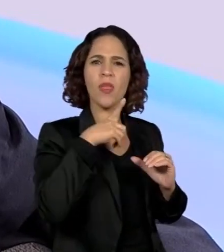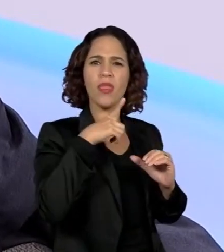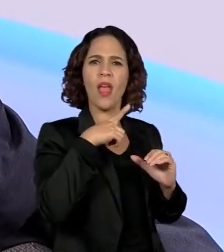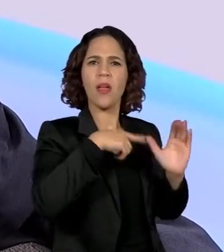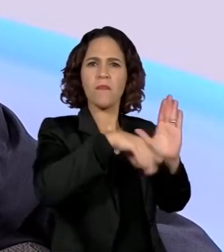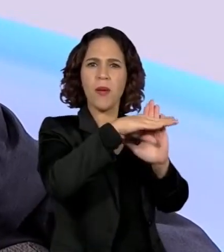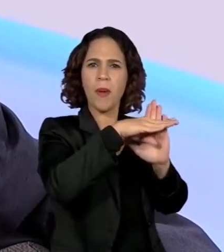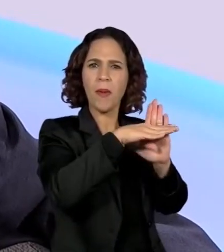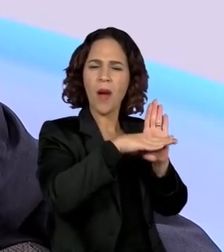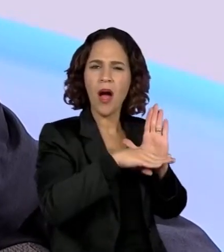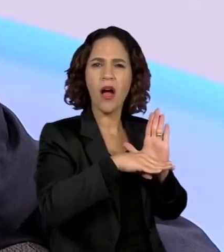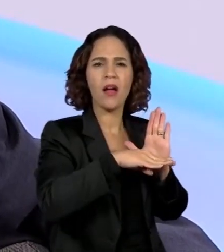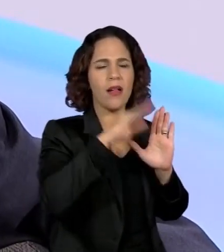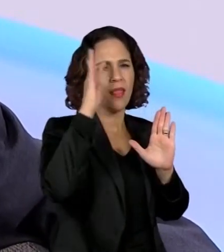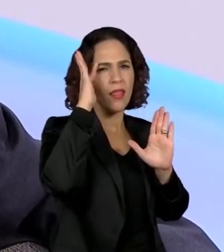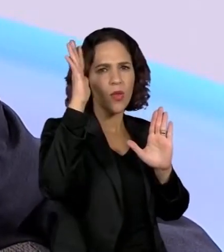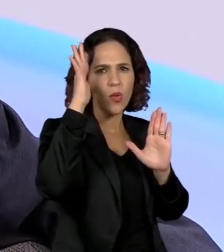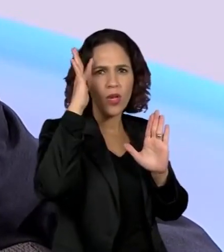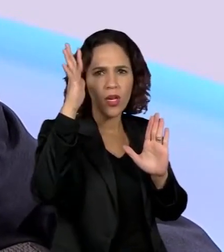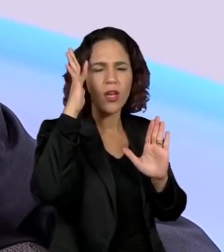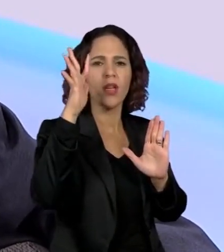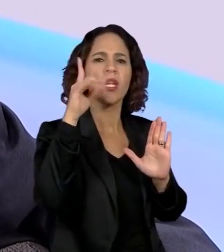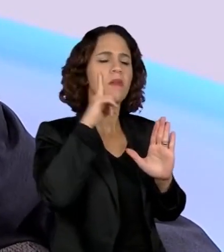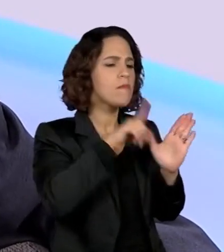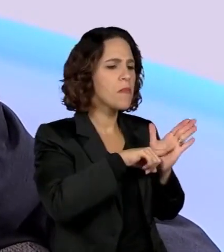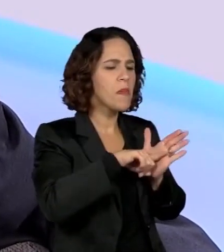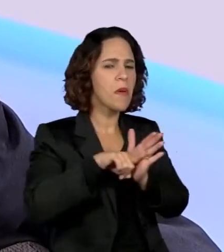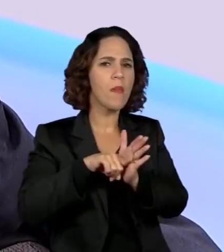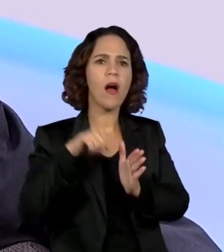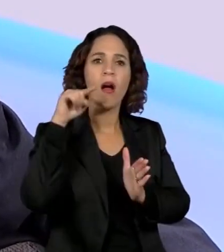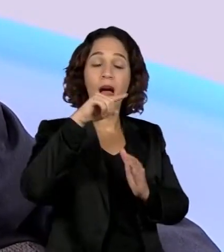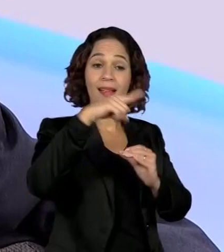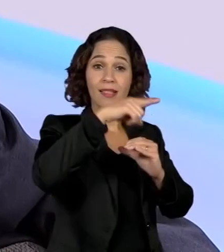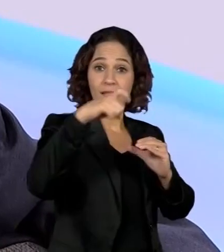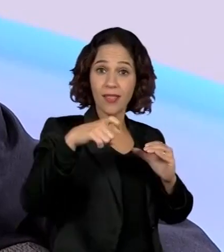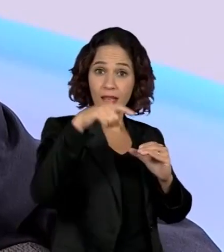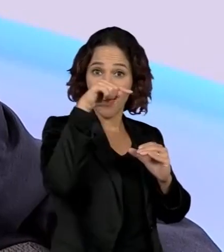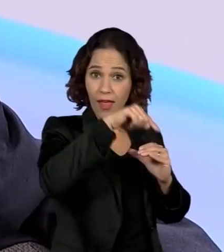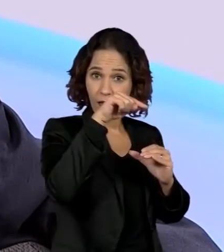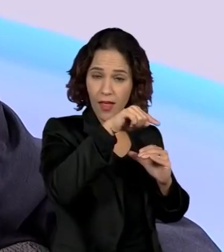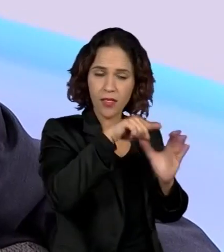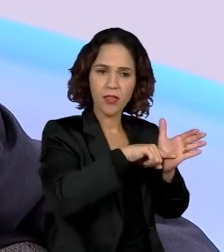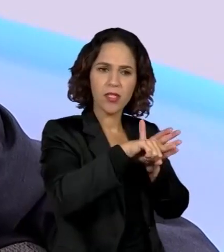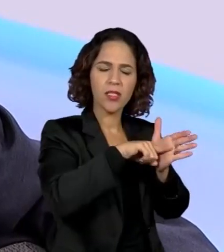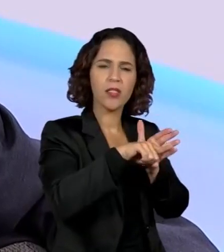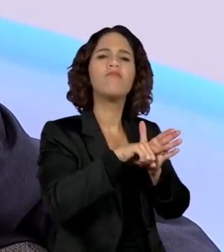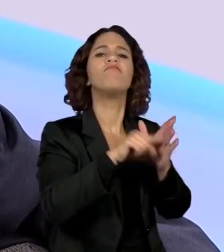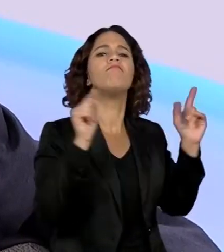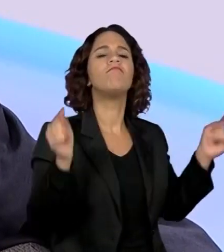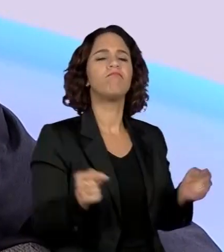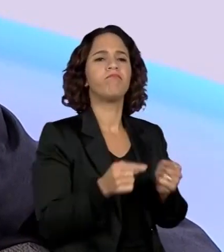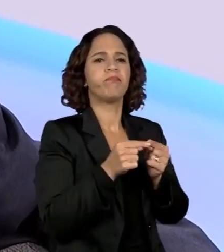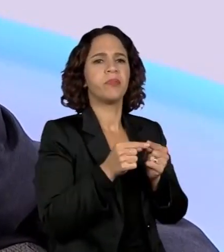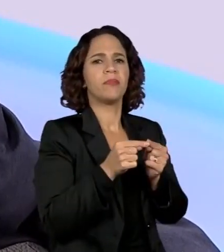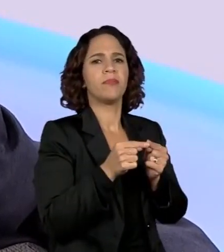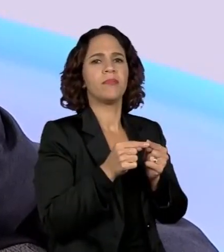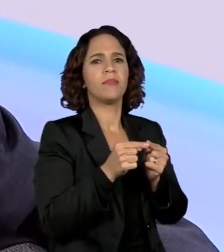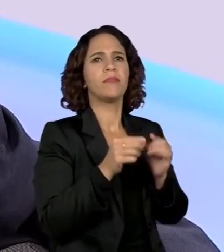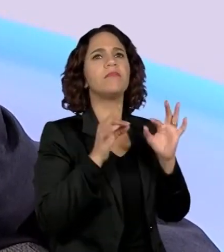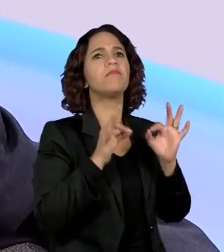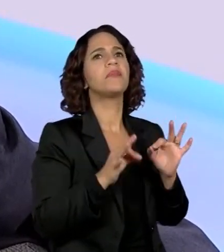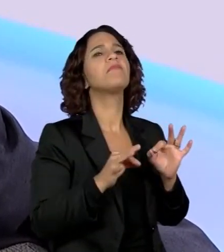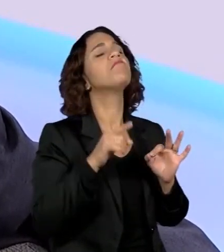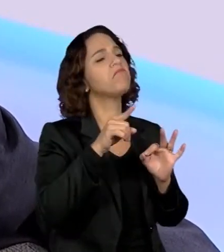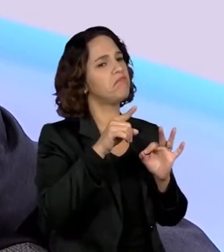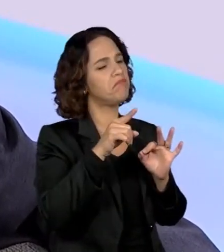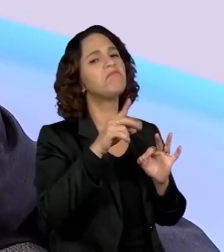que os assessores examinem e digam, do ponto de vista de ciência, está bem fundamentada, eu imagino que ele